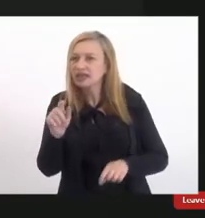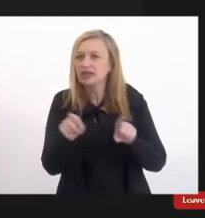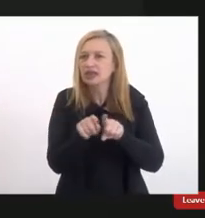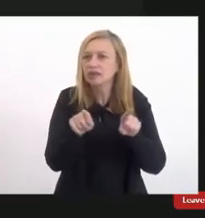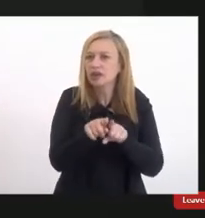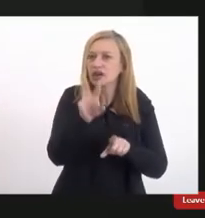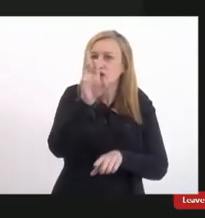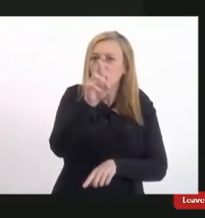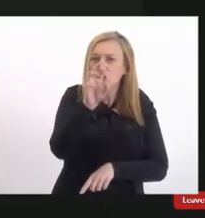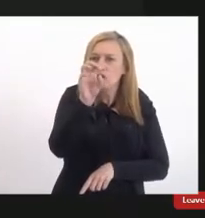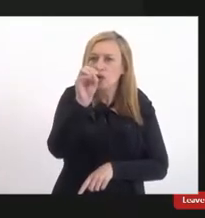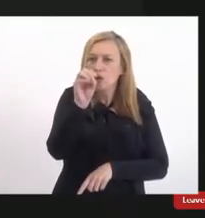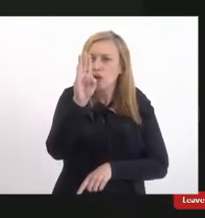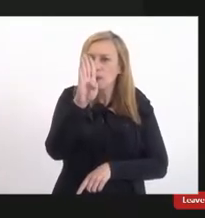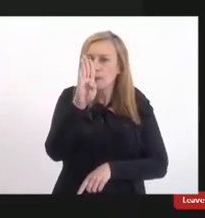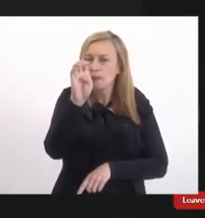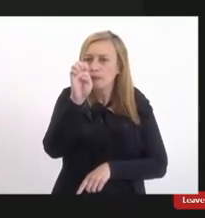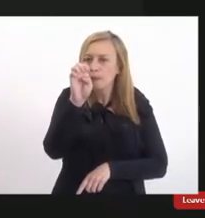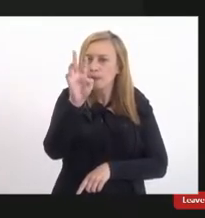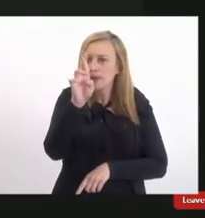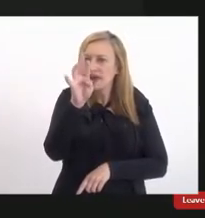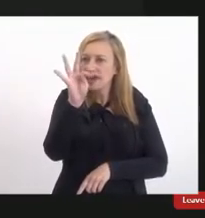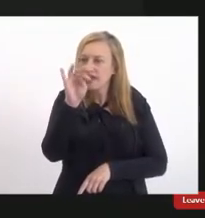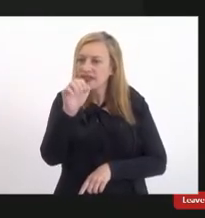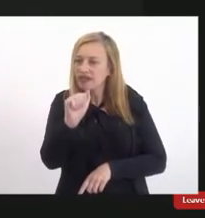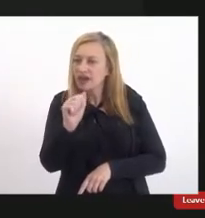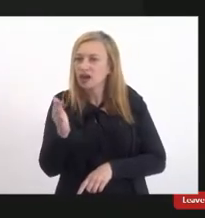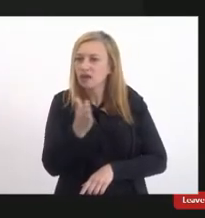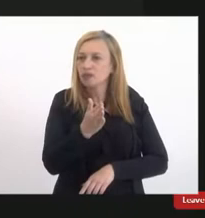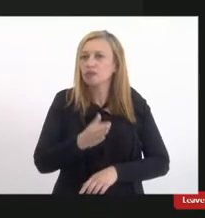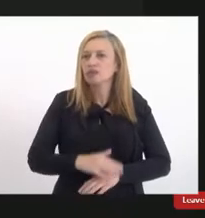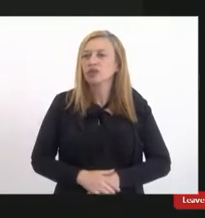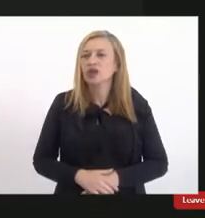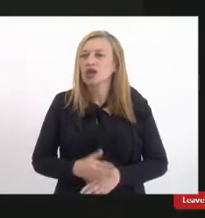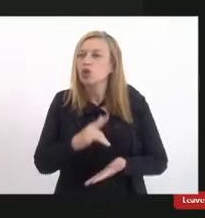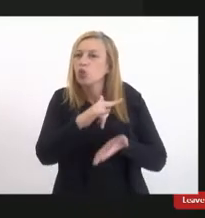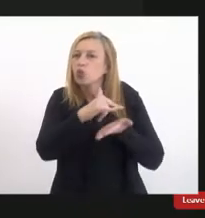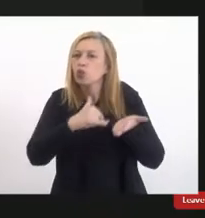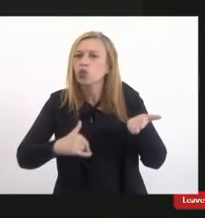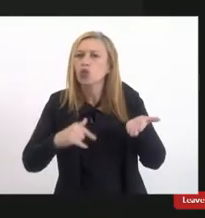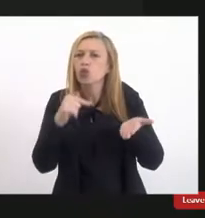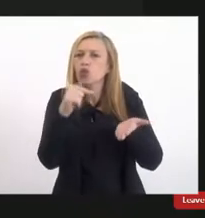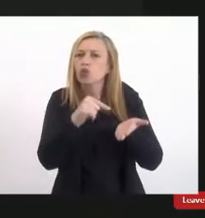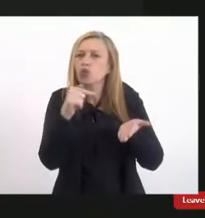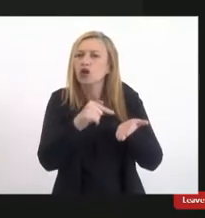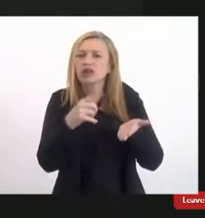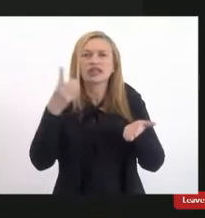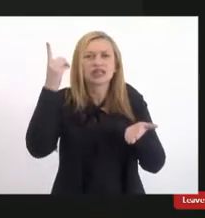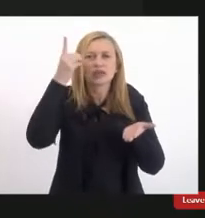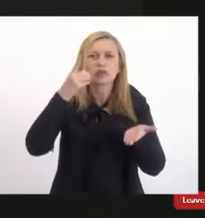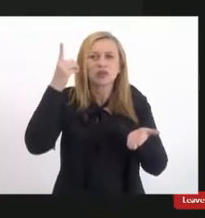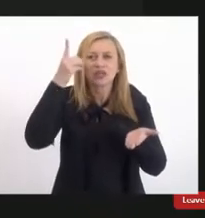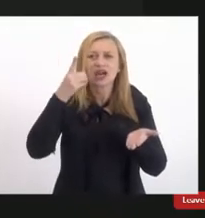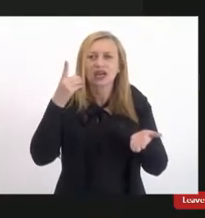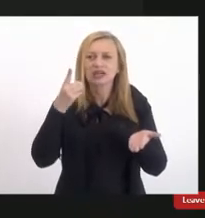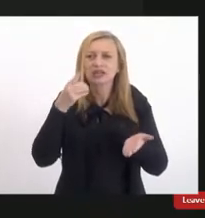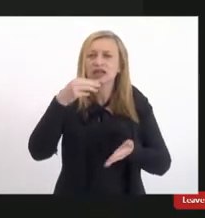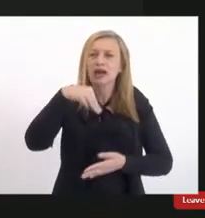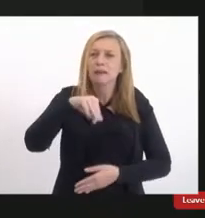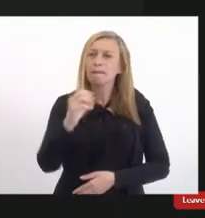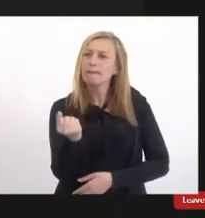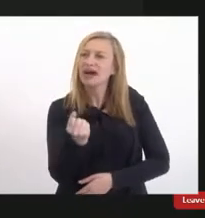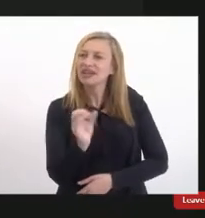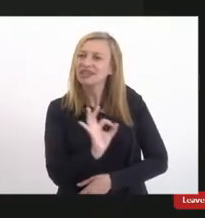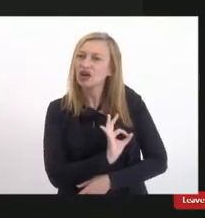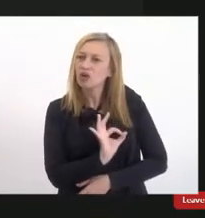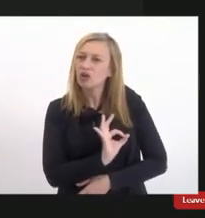é porque eu me perdi aqui que surgiu aqui um documento da deputada Marta Rocha